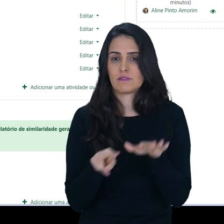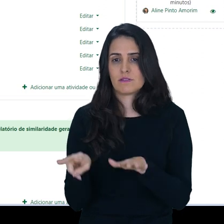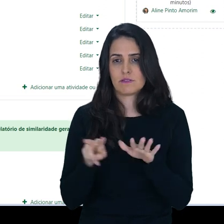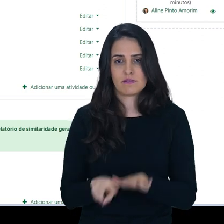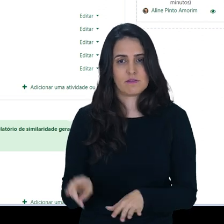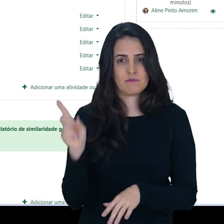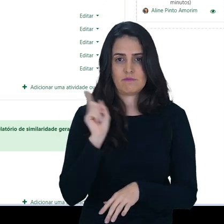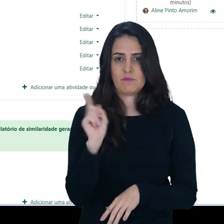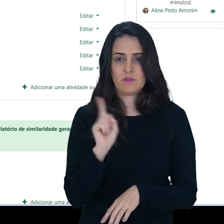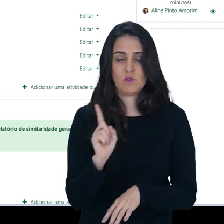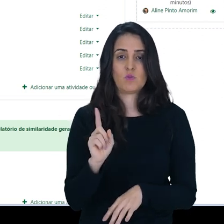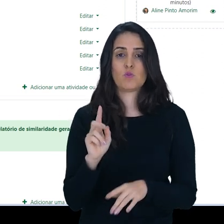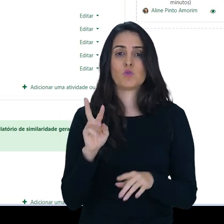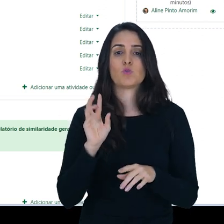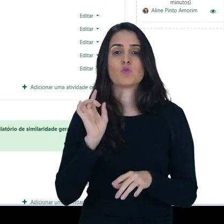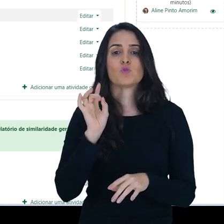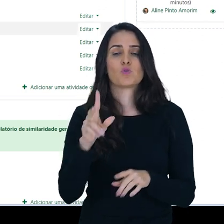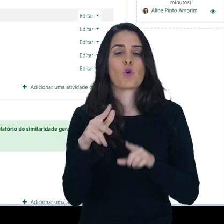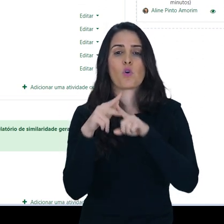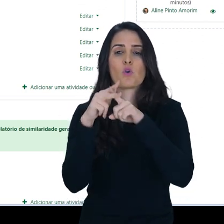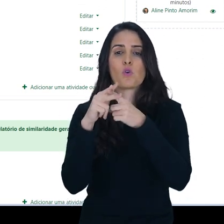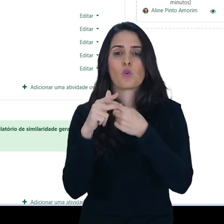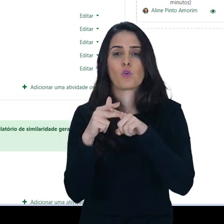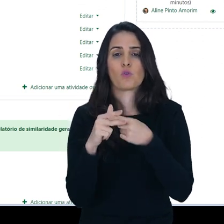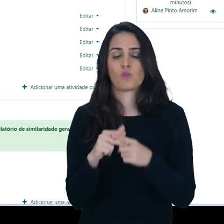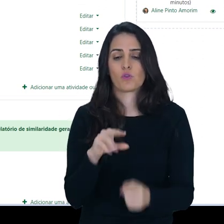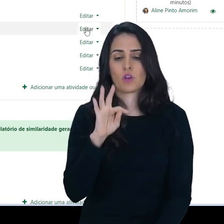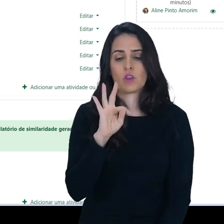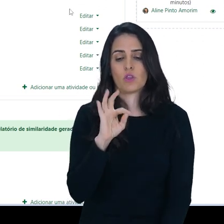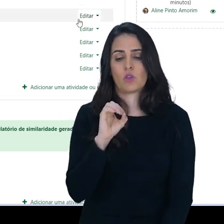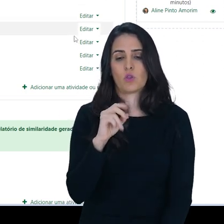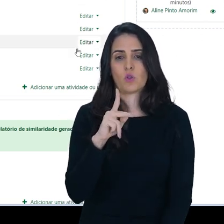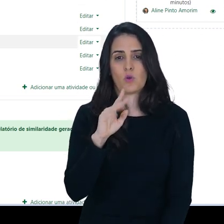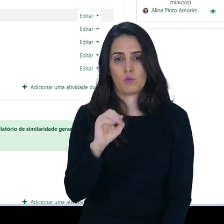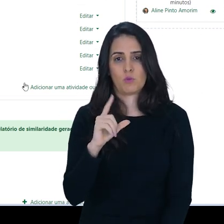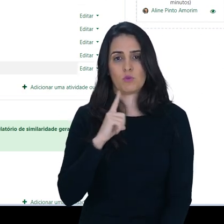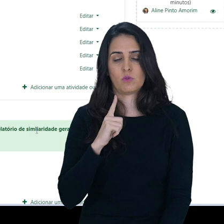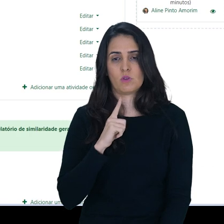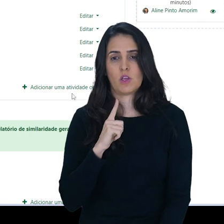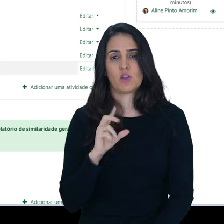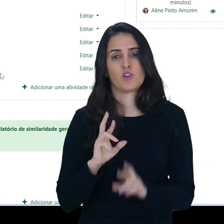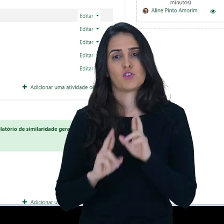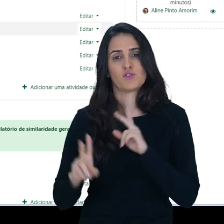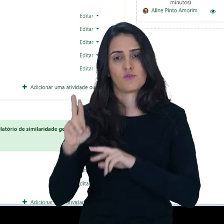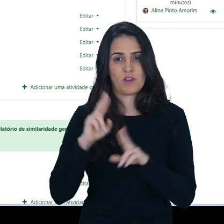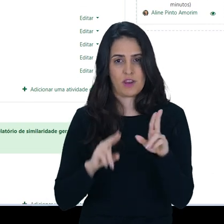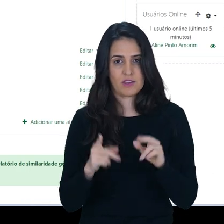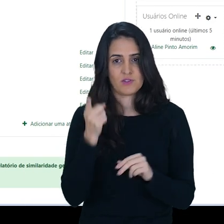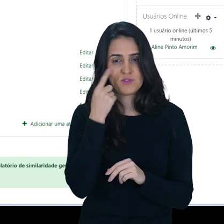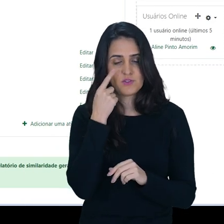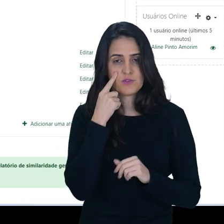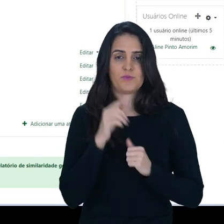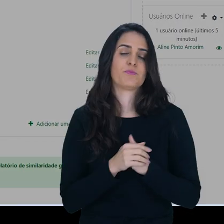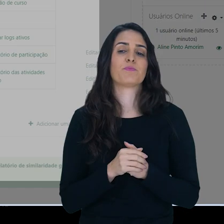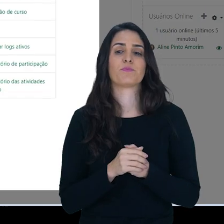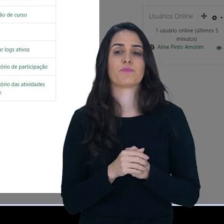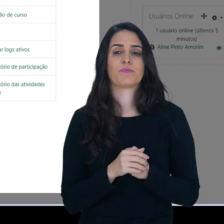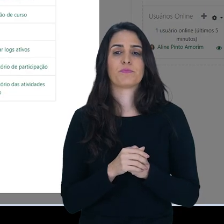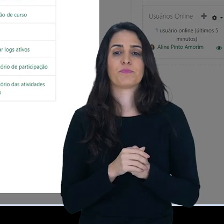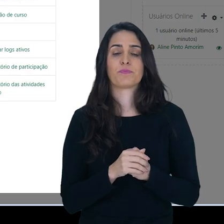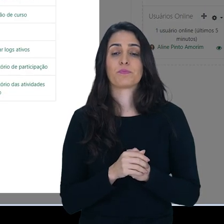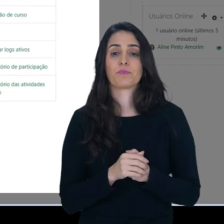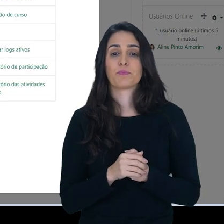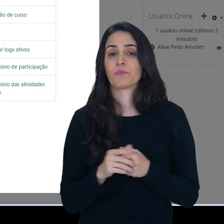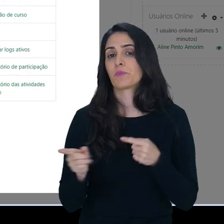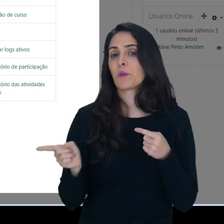por semana, eu configurei por tópicos. Então aí eu já tenho algumas opções diferentes aqui, eu preciso